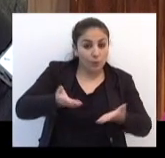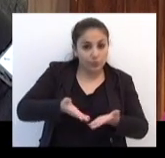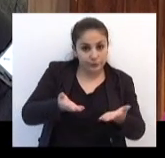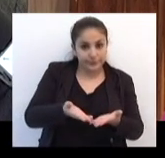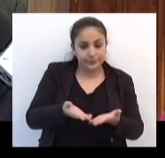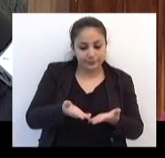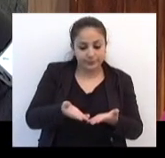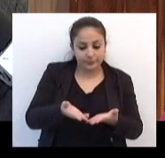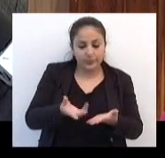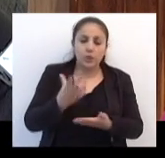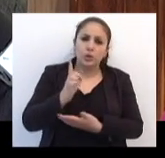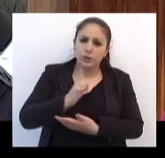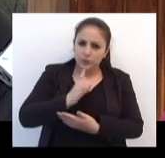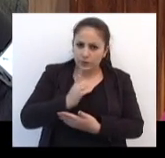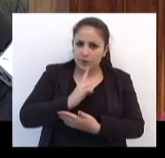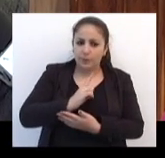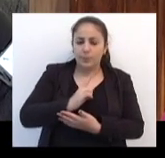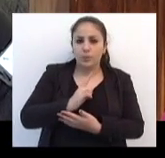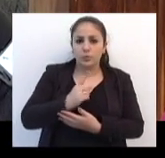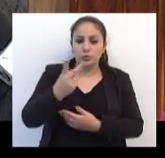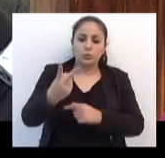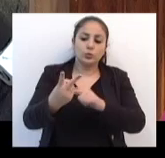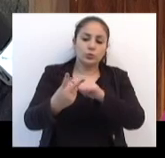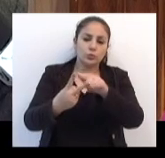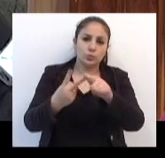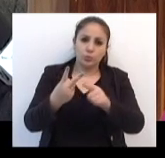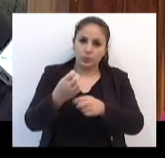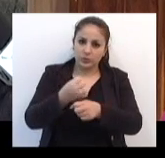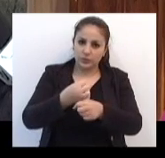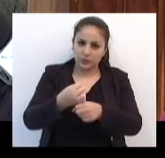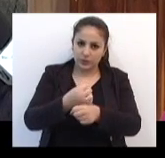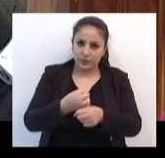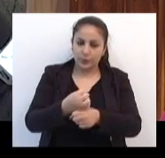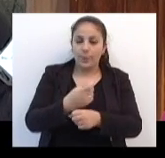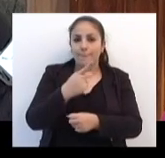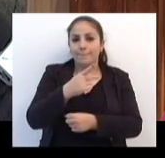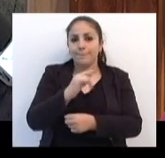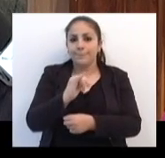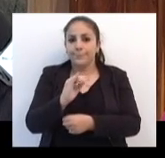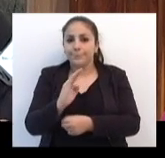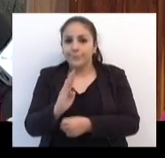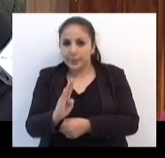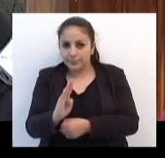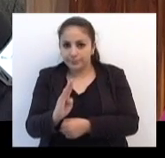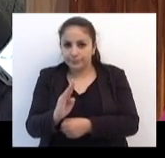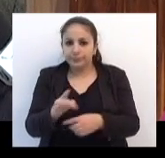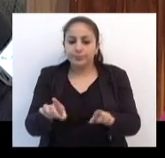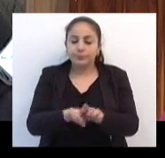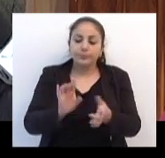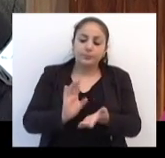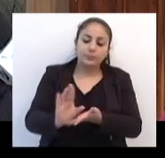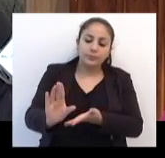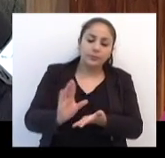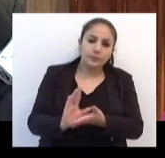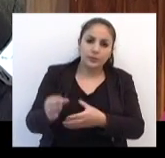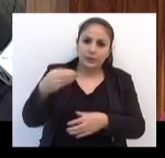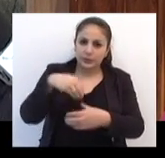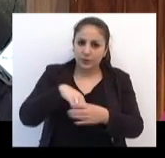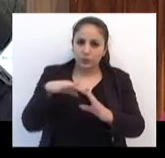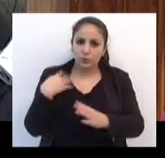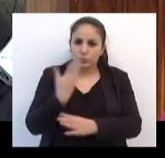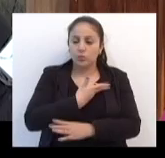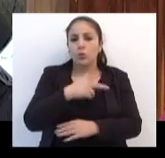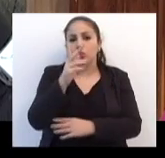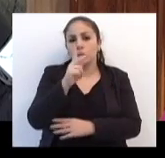estamos praticamente há dois anos com o PIB e os investimentos dentro do nosso país